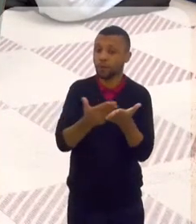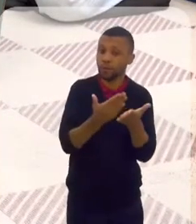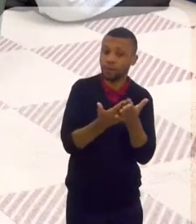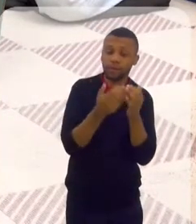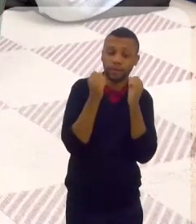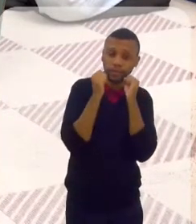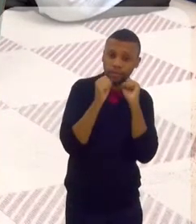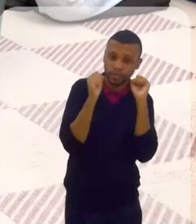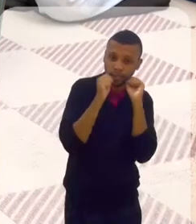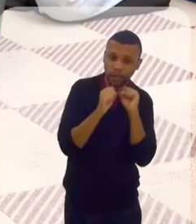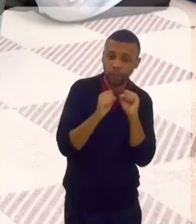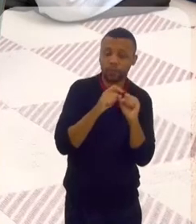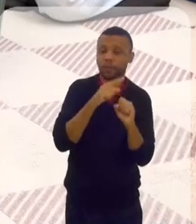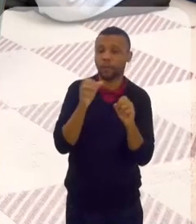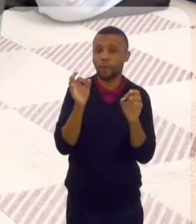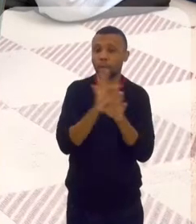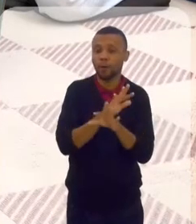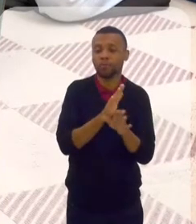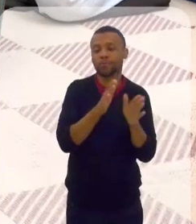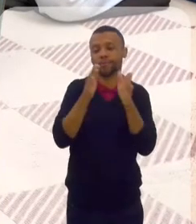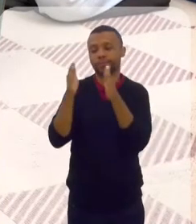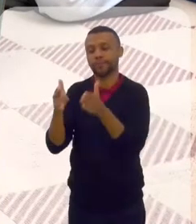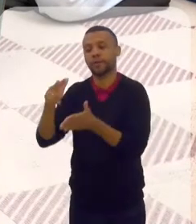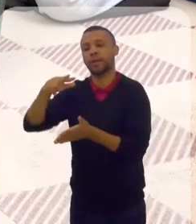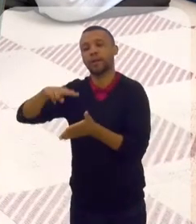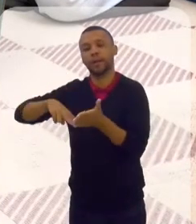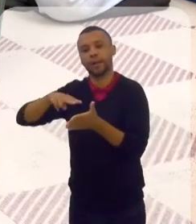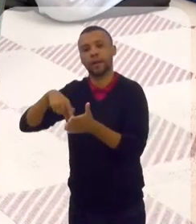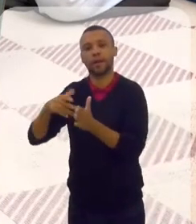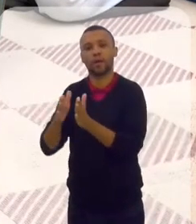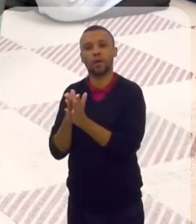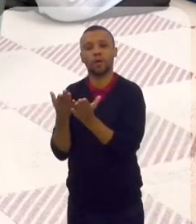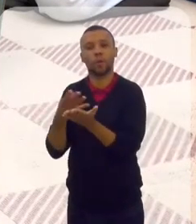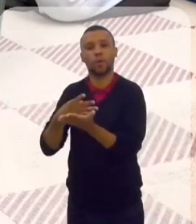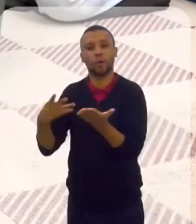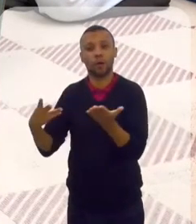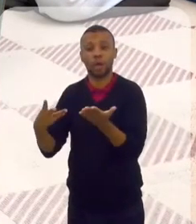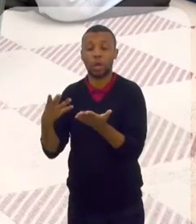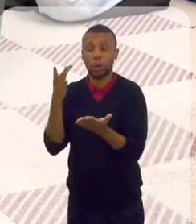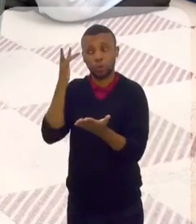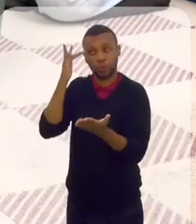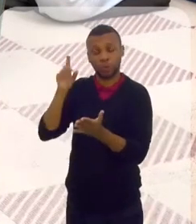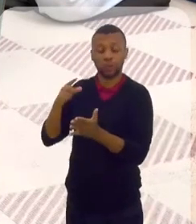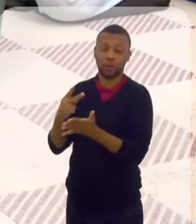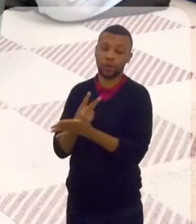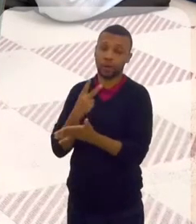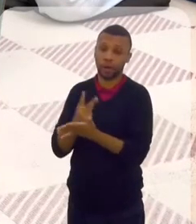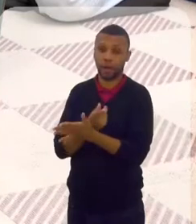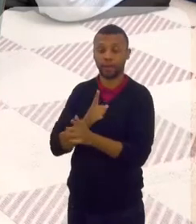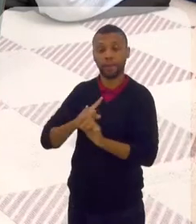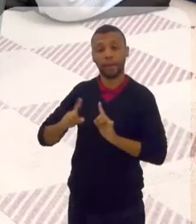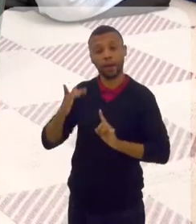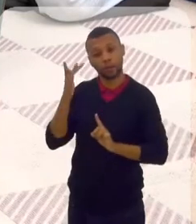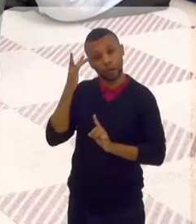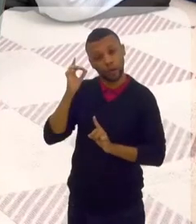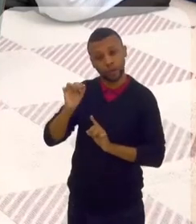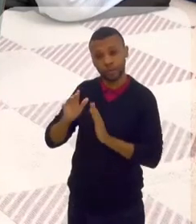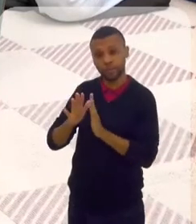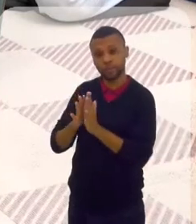Salmos para depois ir para o Alcorão. Eu não sei se eu estou errada, mas eu acho que o Alcorão é um